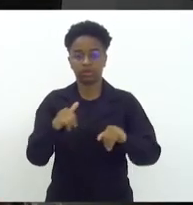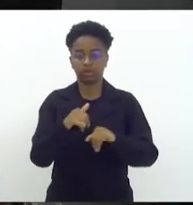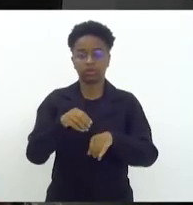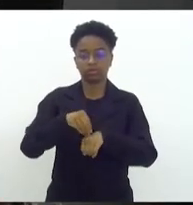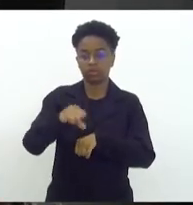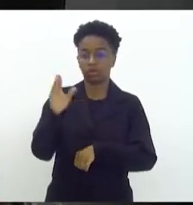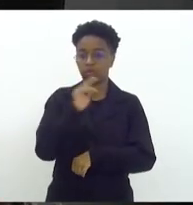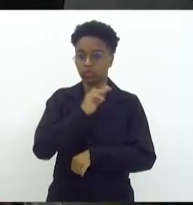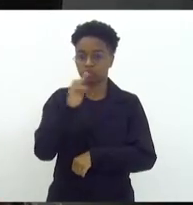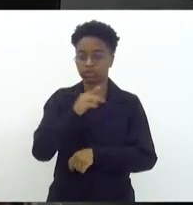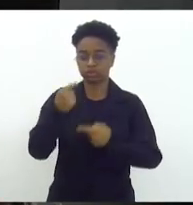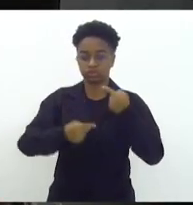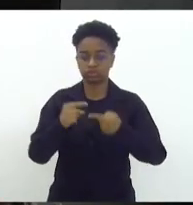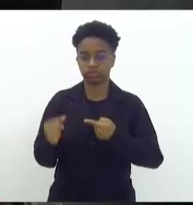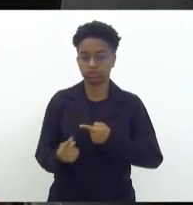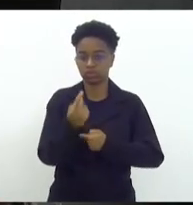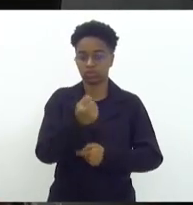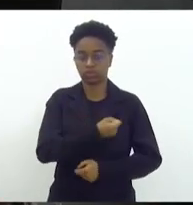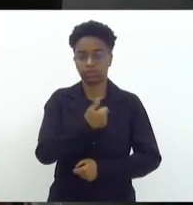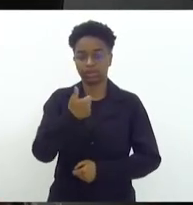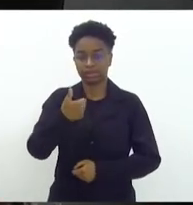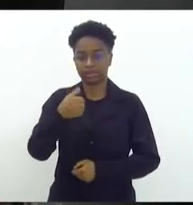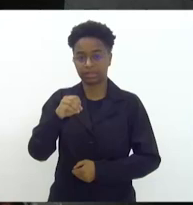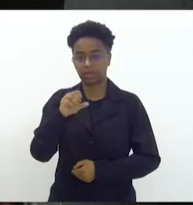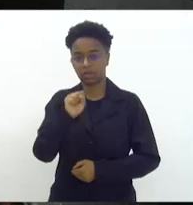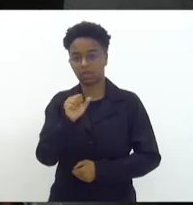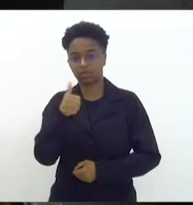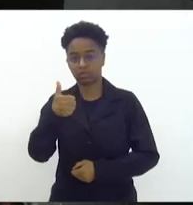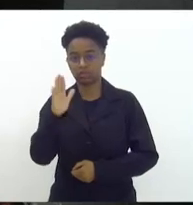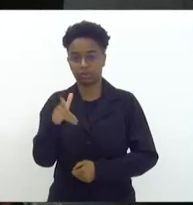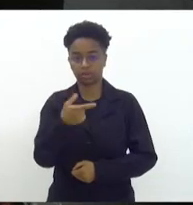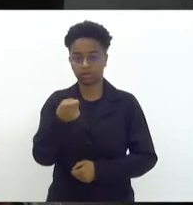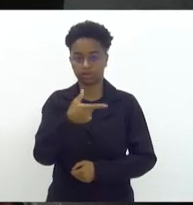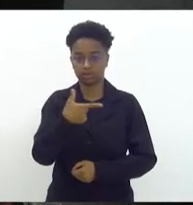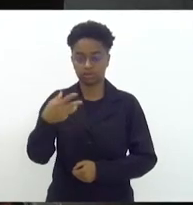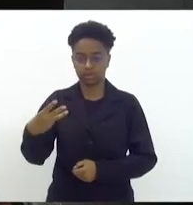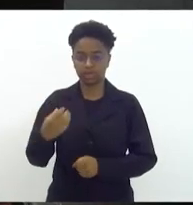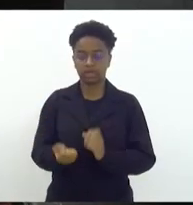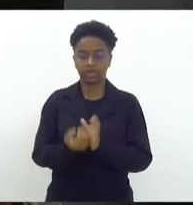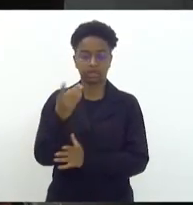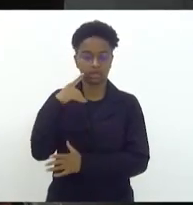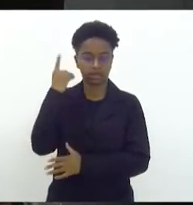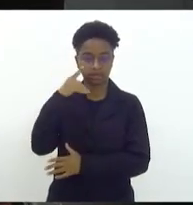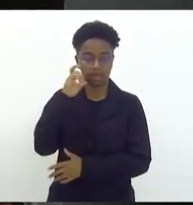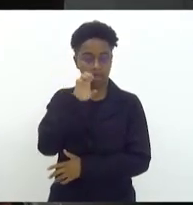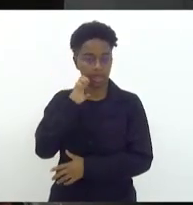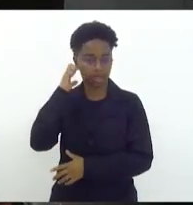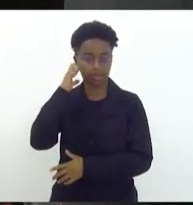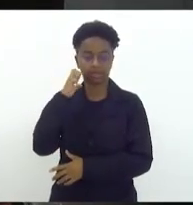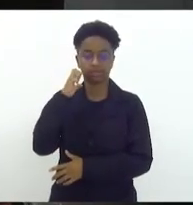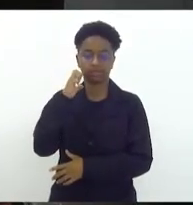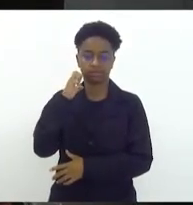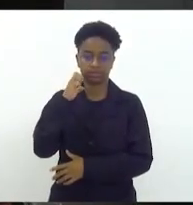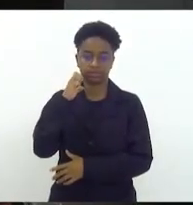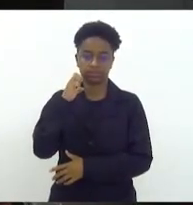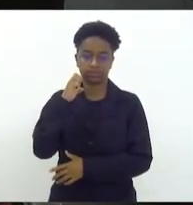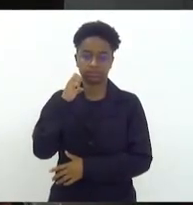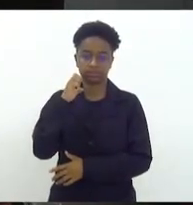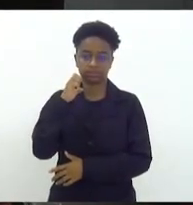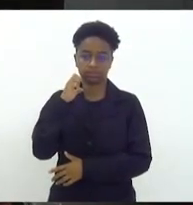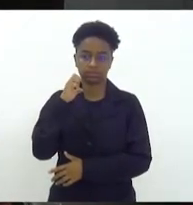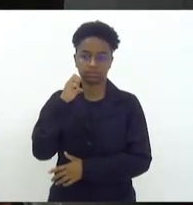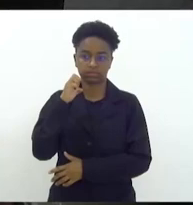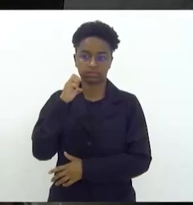urgência e discussão única número 181 de 23, de autoreia da deputada Élica Takimoto, que declara o...